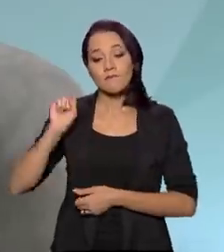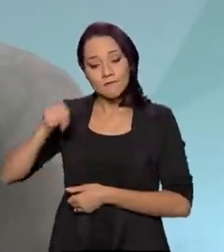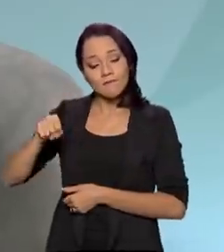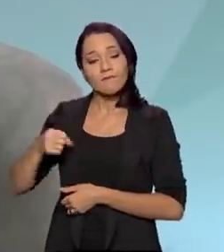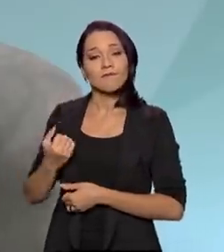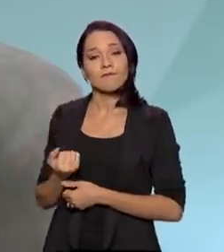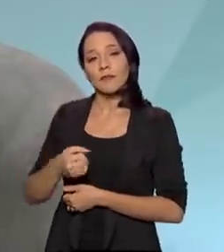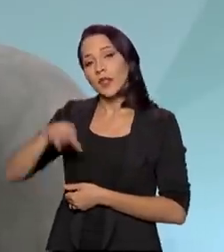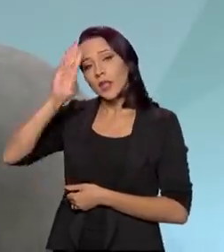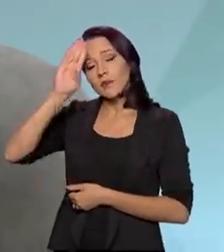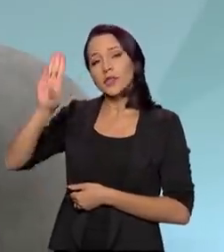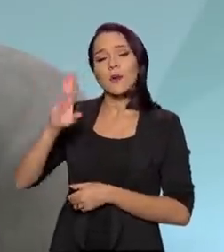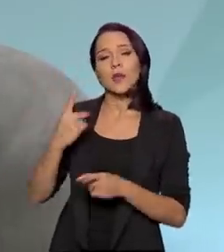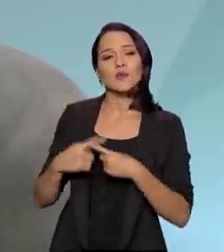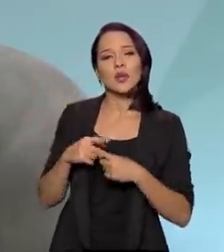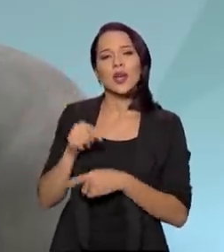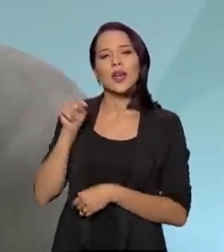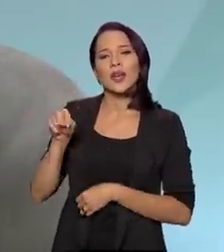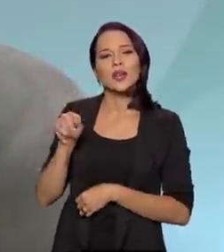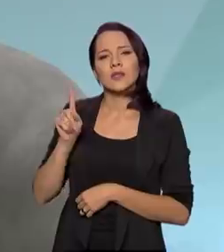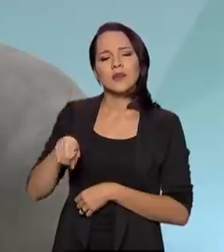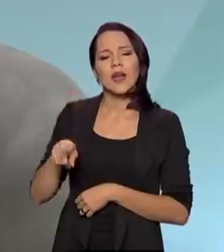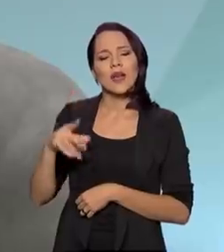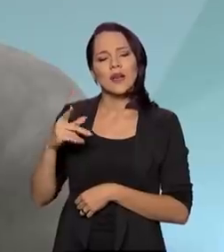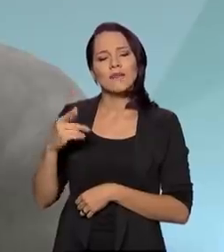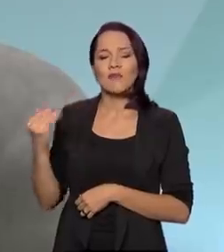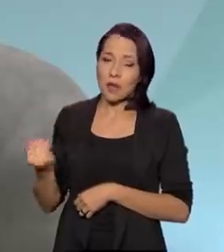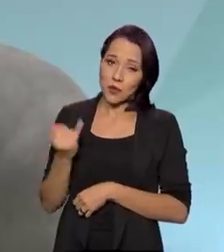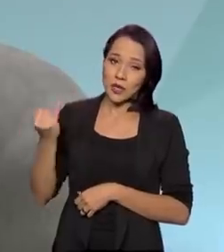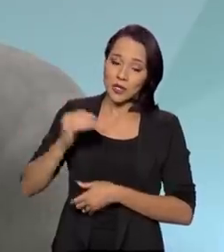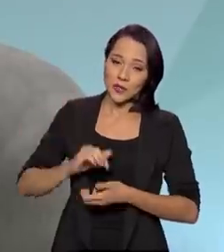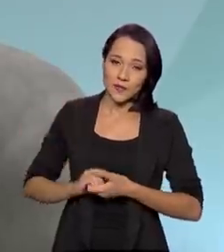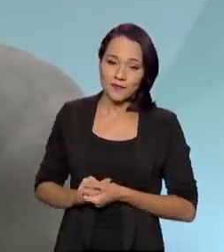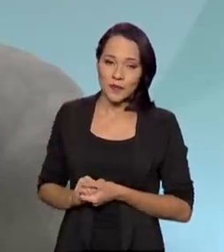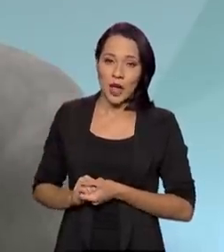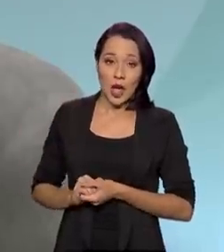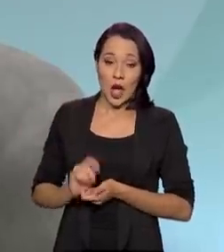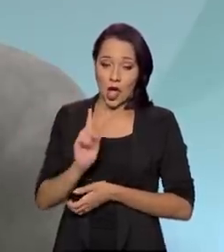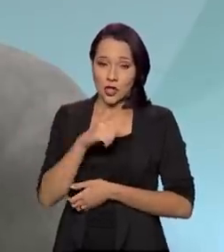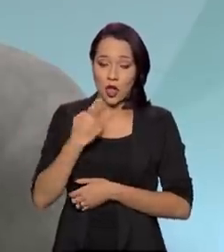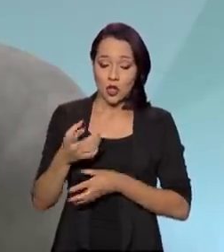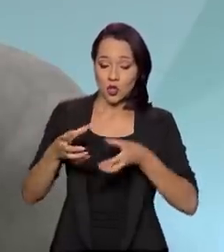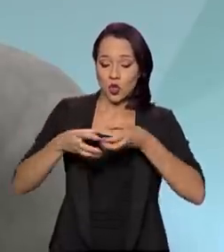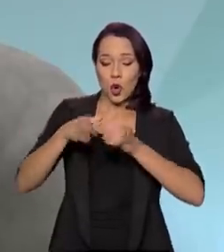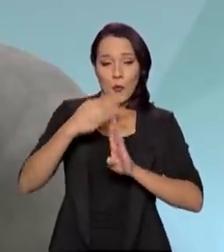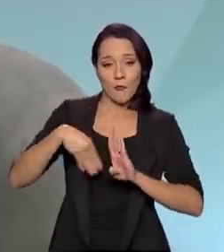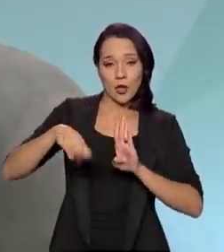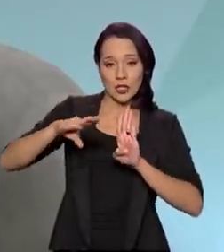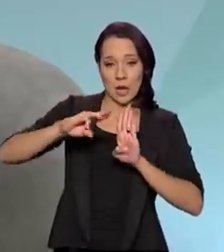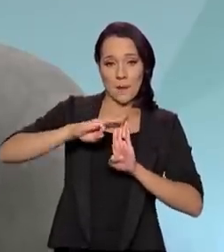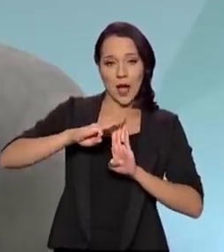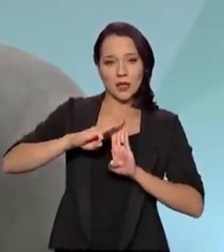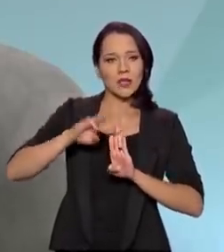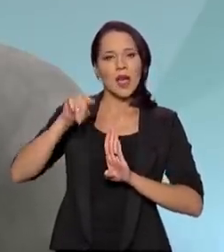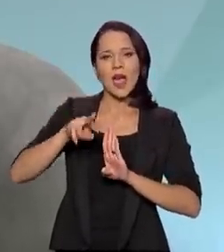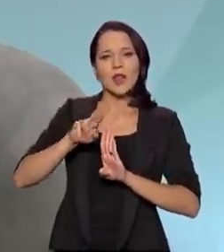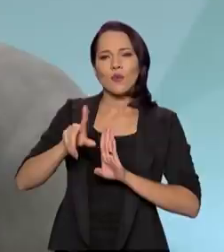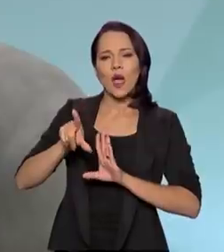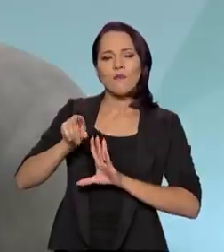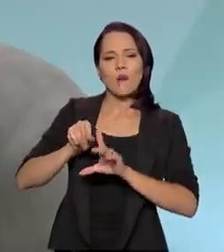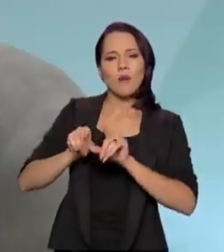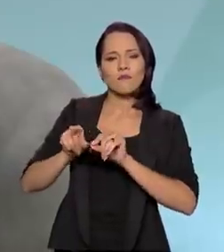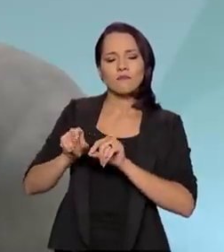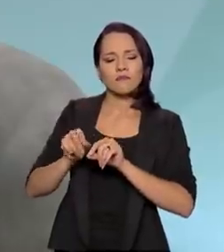porque isso é um ponto muito importante. As nossas Forças Armadas, elas não são elitistas.